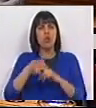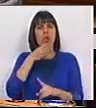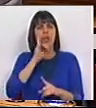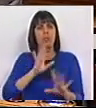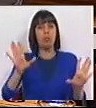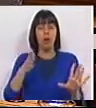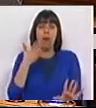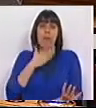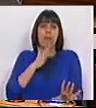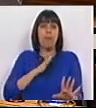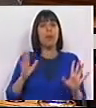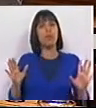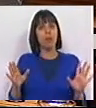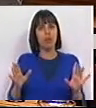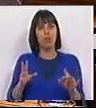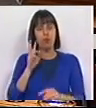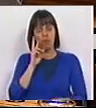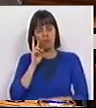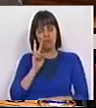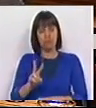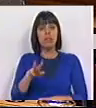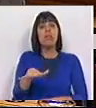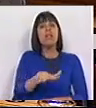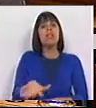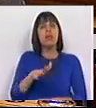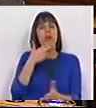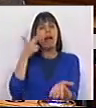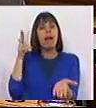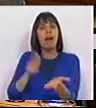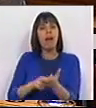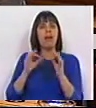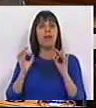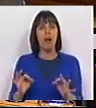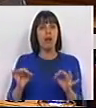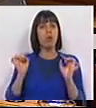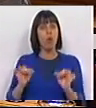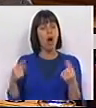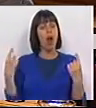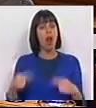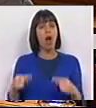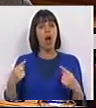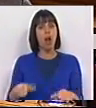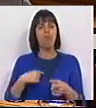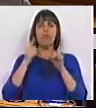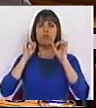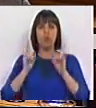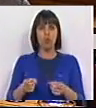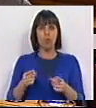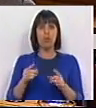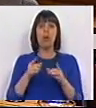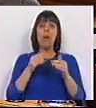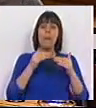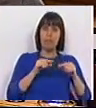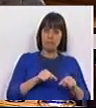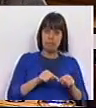Deputada, pelo menos que olhemos para as situações reais que hoje existem e comecemos, pelo menos por